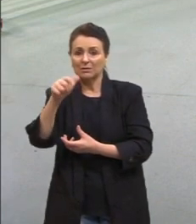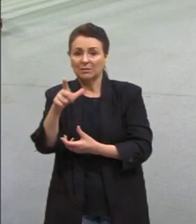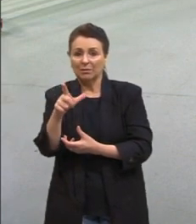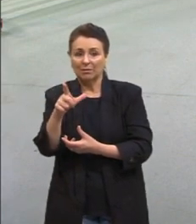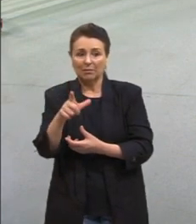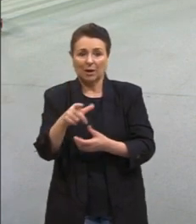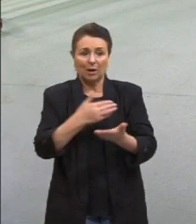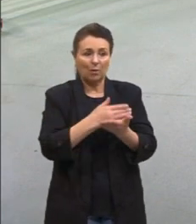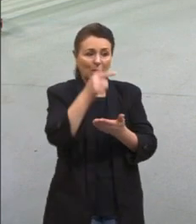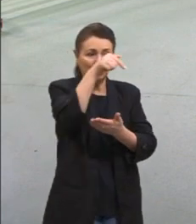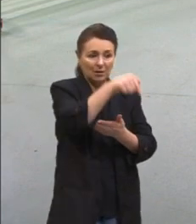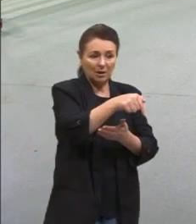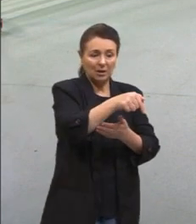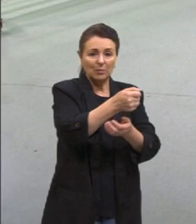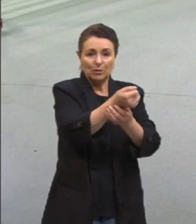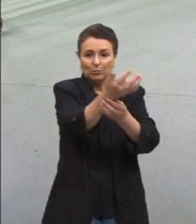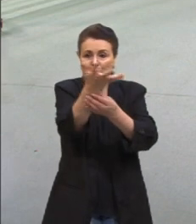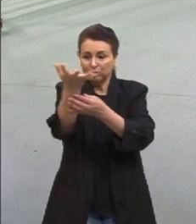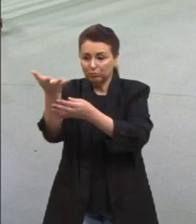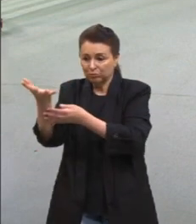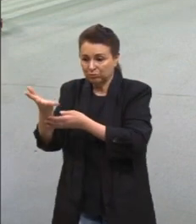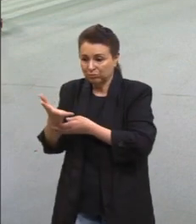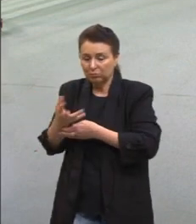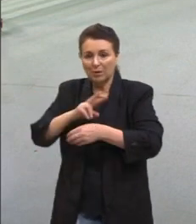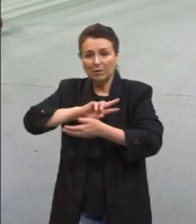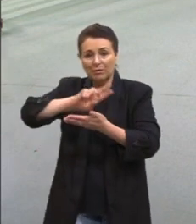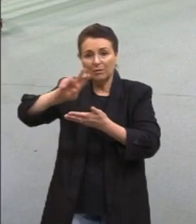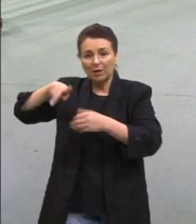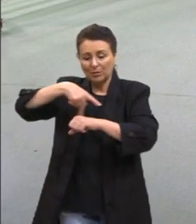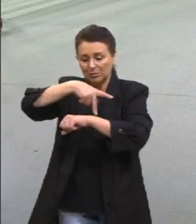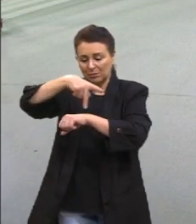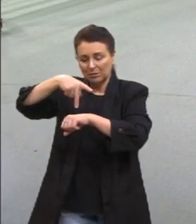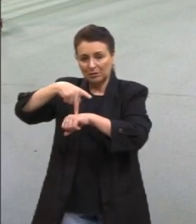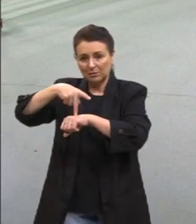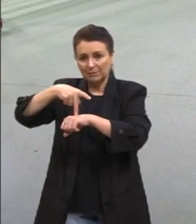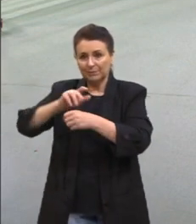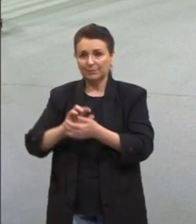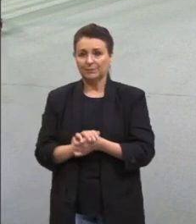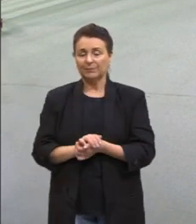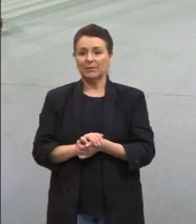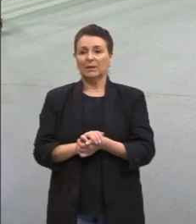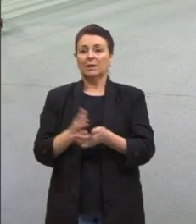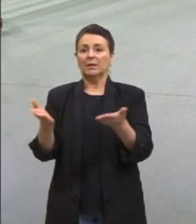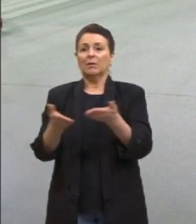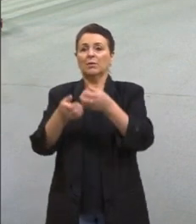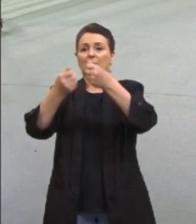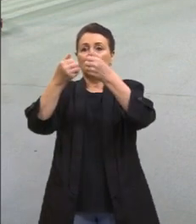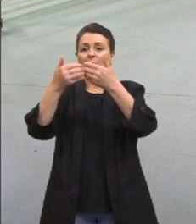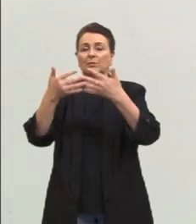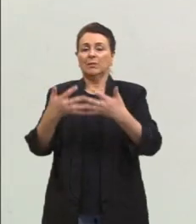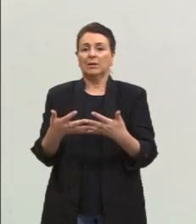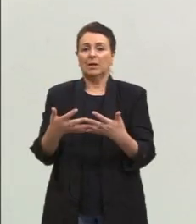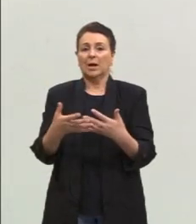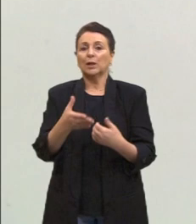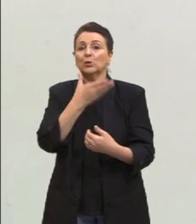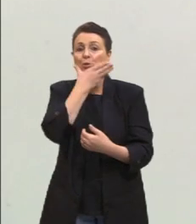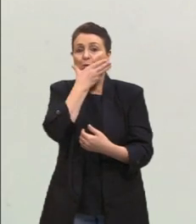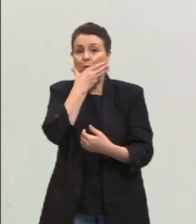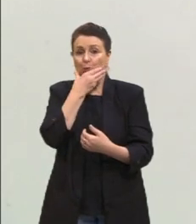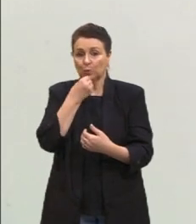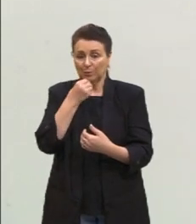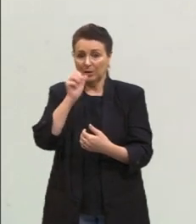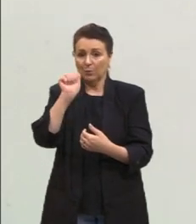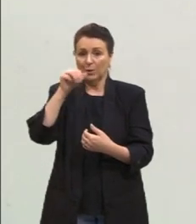país subdesenvolvido, dentro dessa ótica. Ok. Então, falar agora de um ambientalista que foi muito